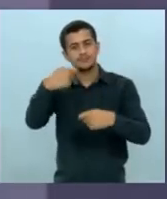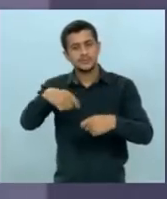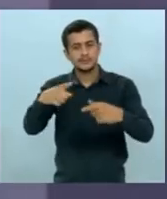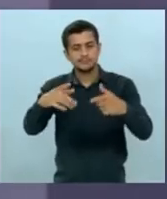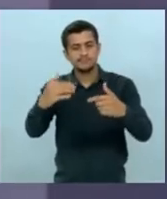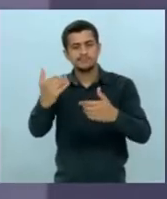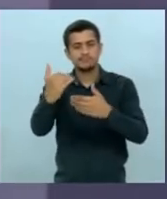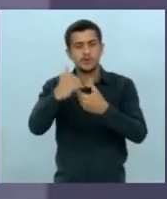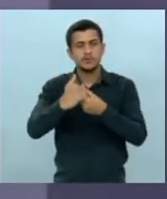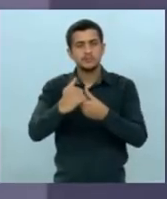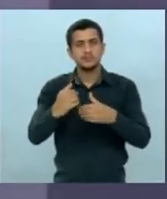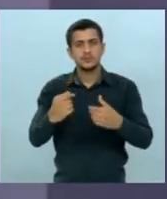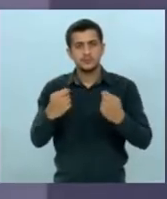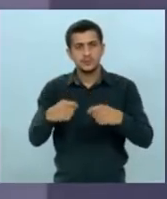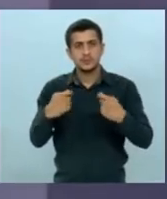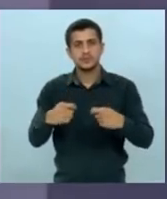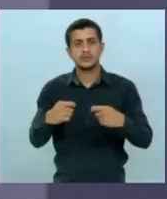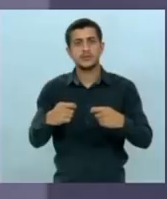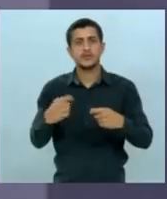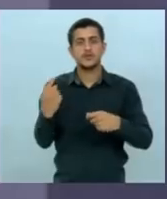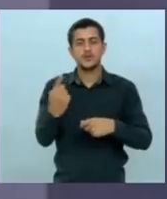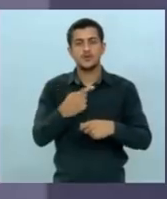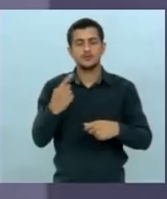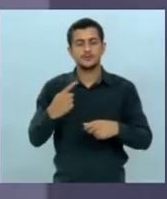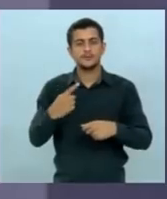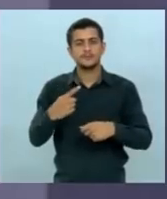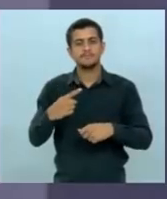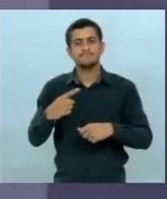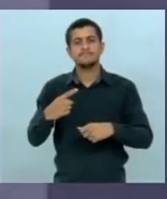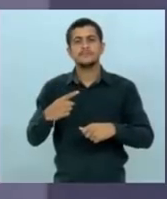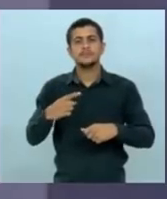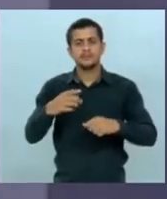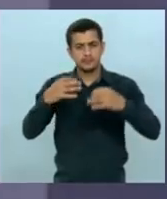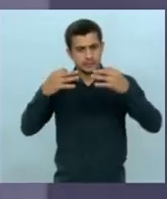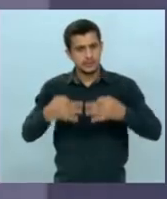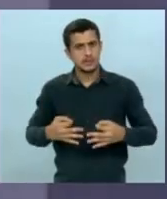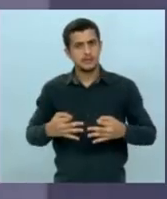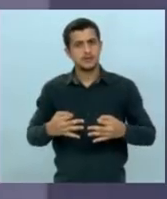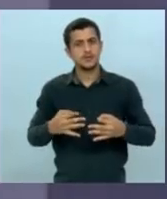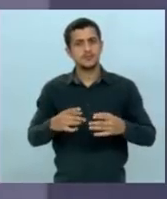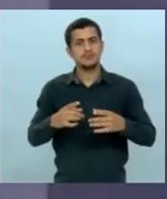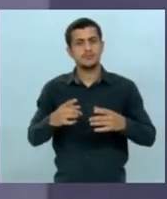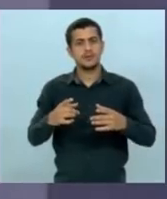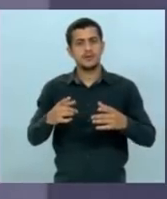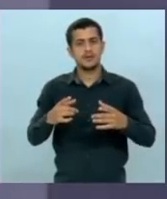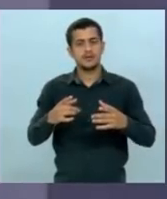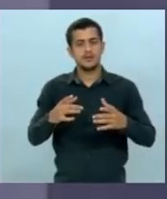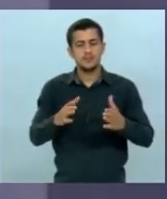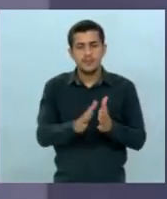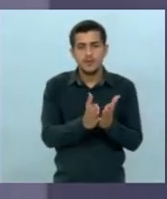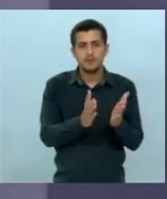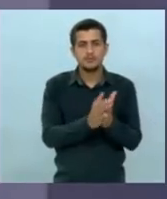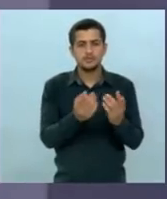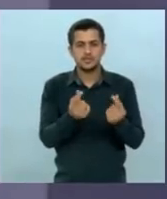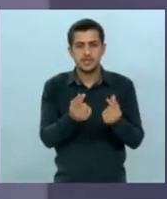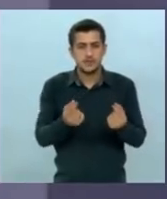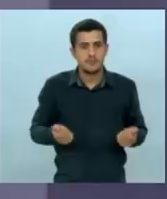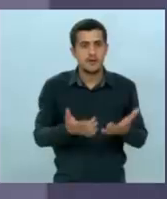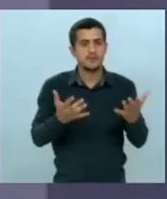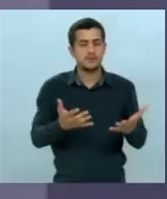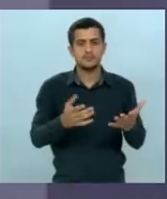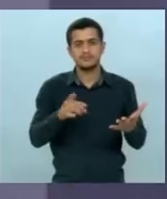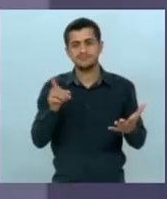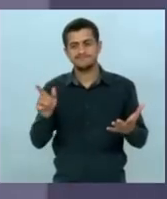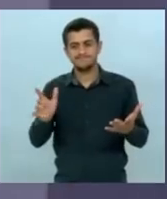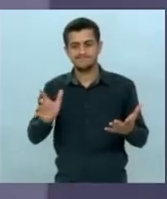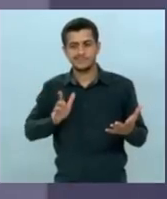vocês nós fizemos uma campanha de pé no chão uma campanha pobre uma campanha do tostão contra o